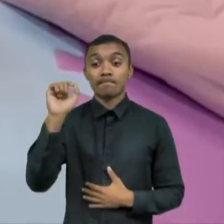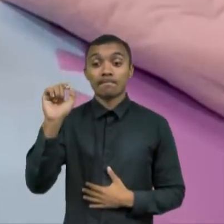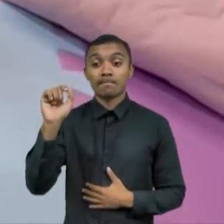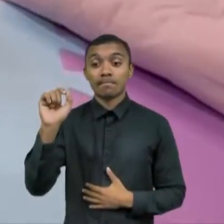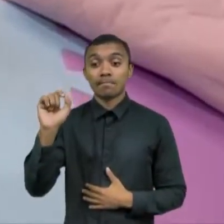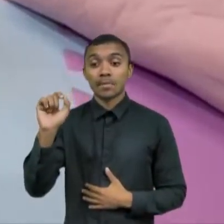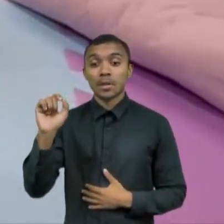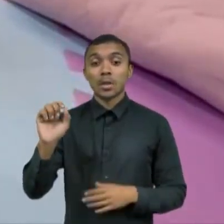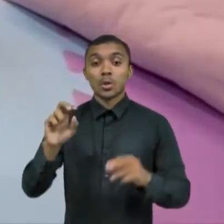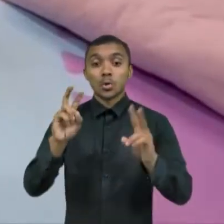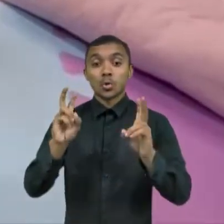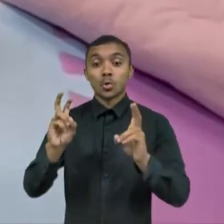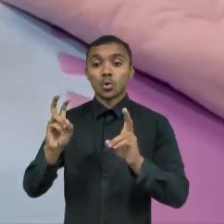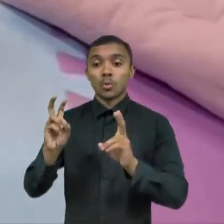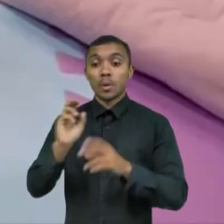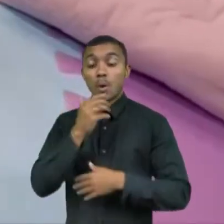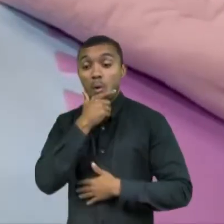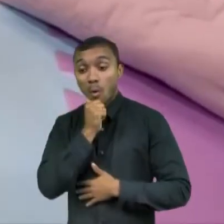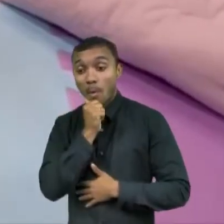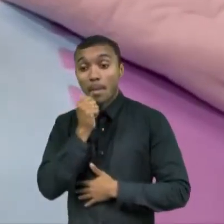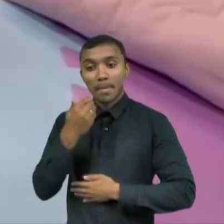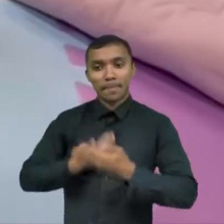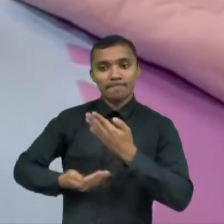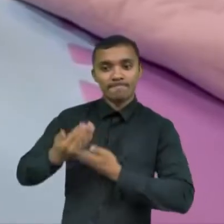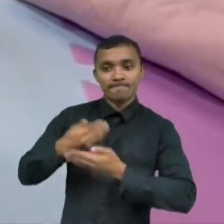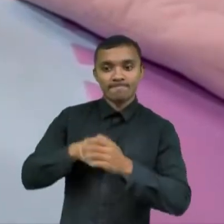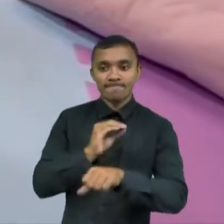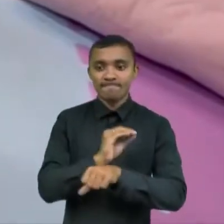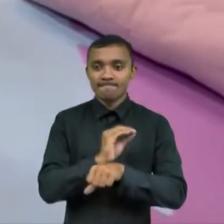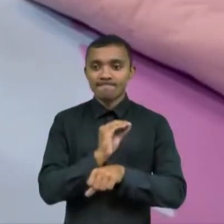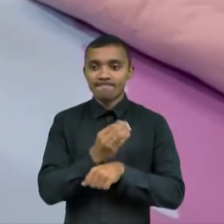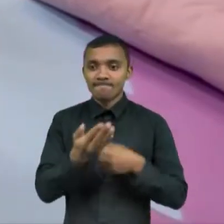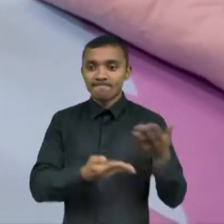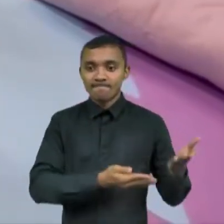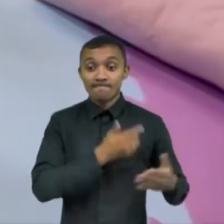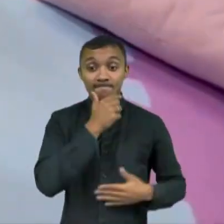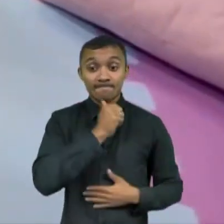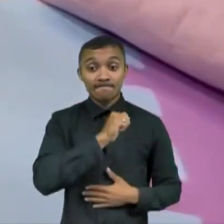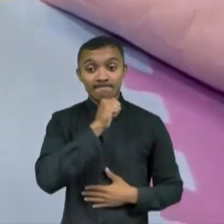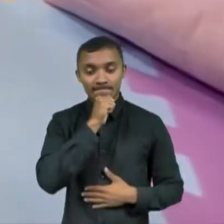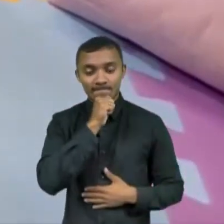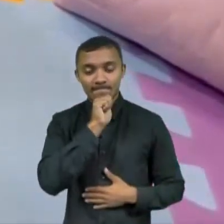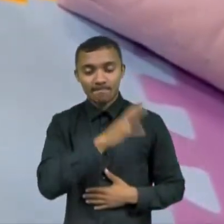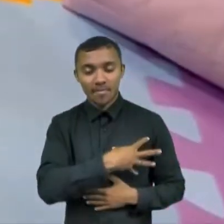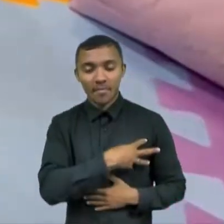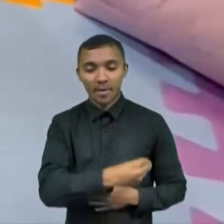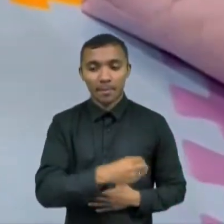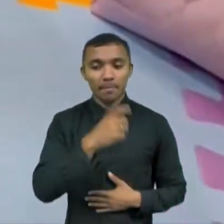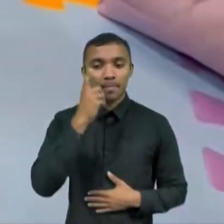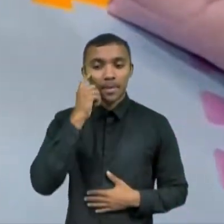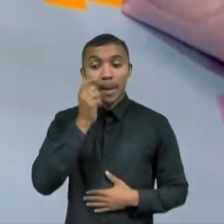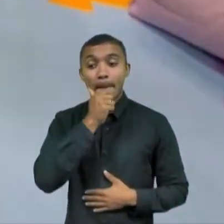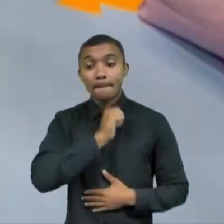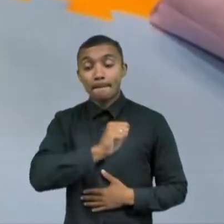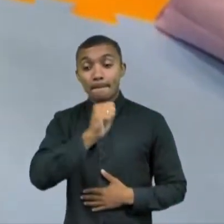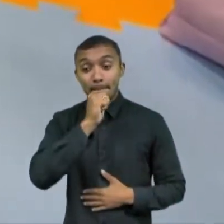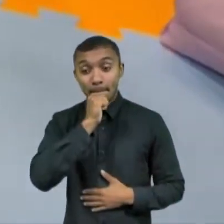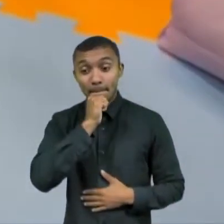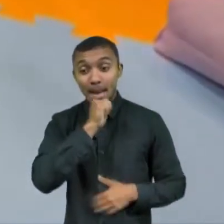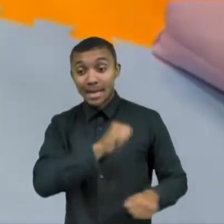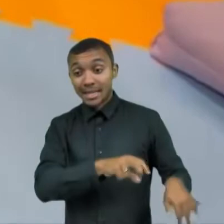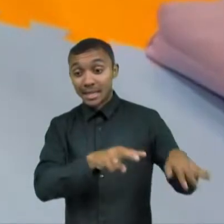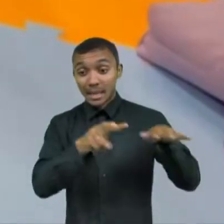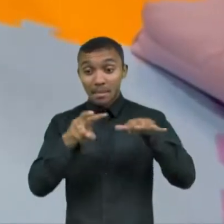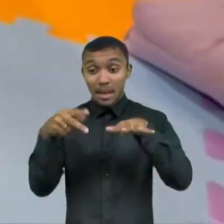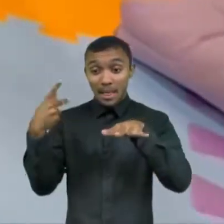envolvimento dos homens nesse período. Estudos mostram que a participação efetiva do pai nos primeiros dias de vida de um